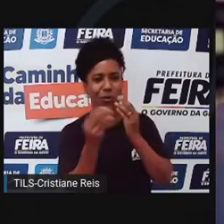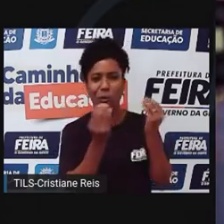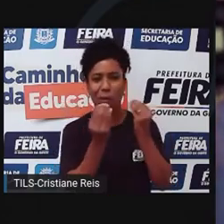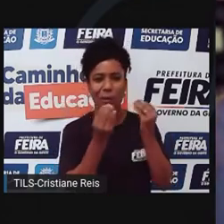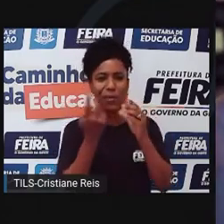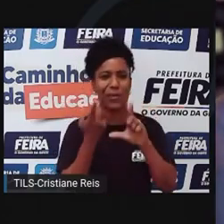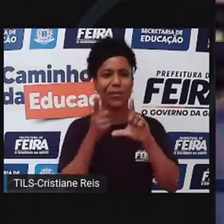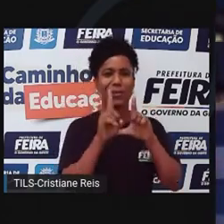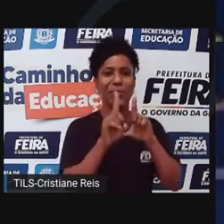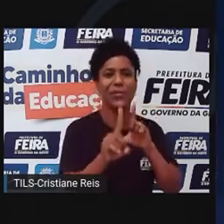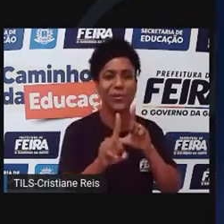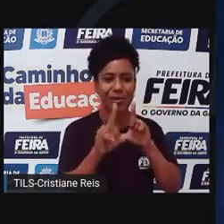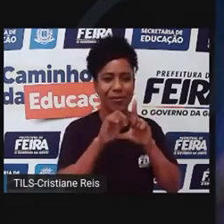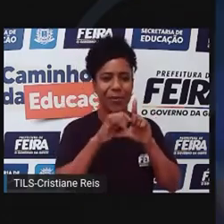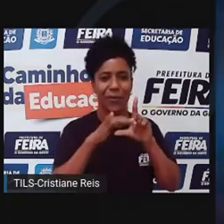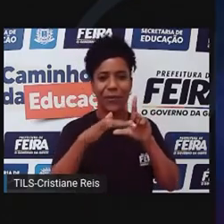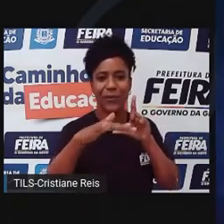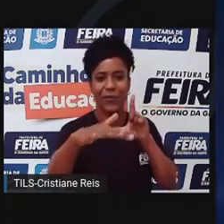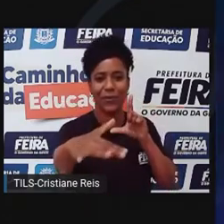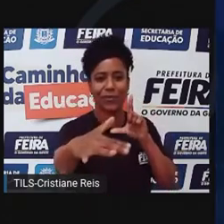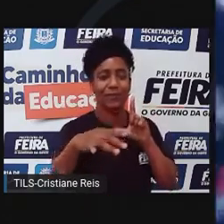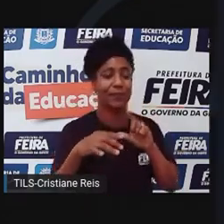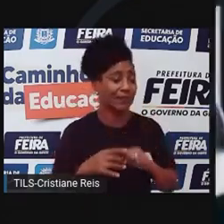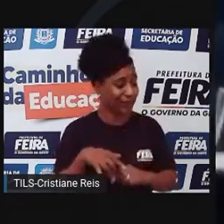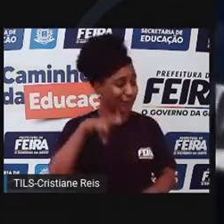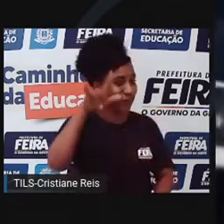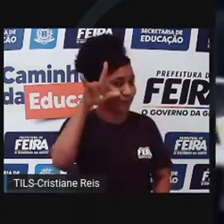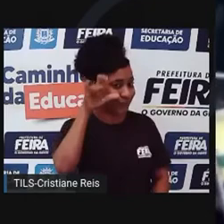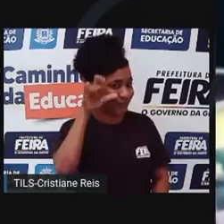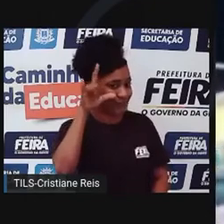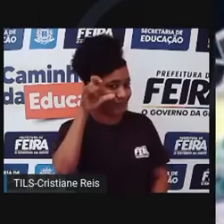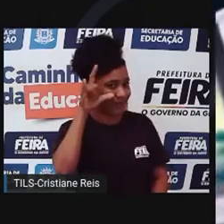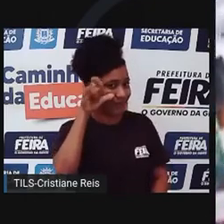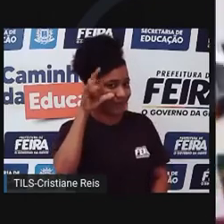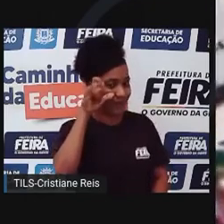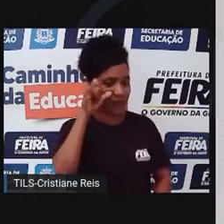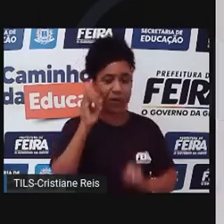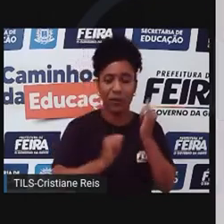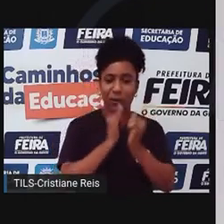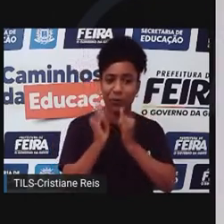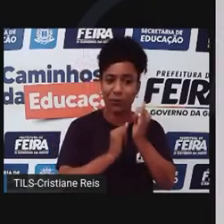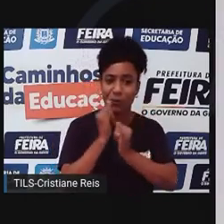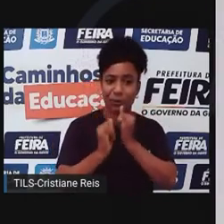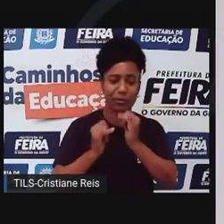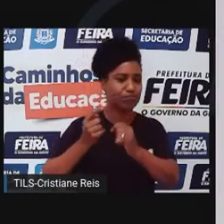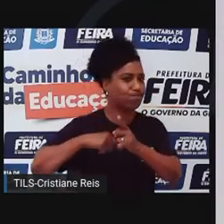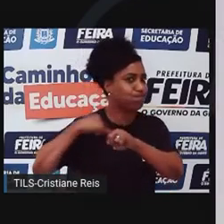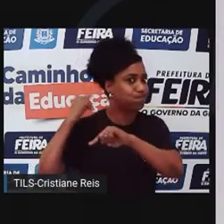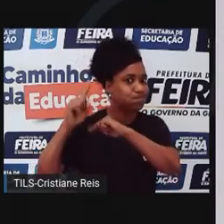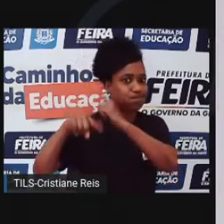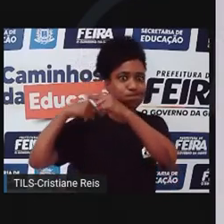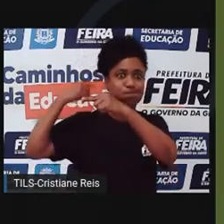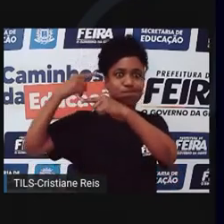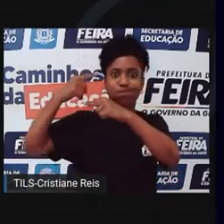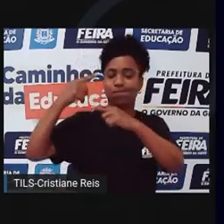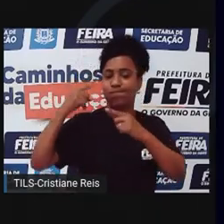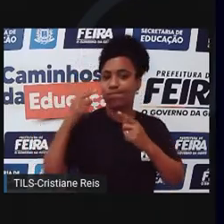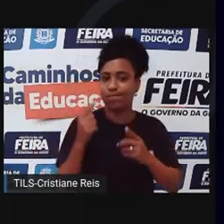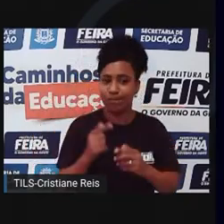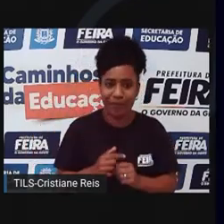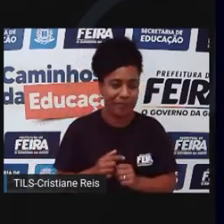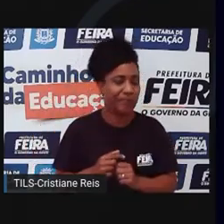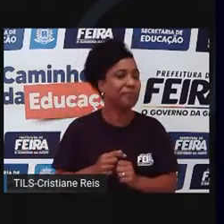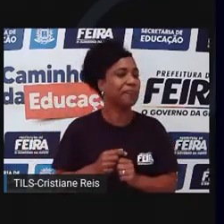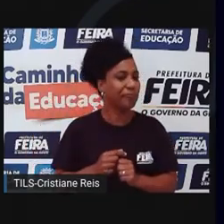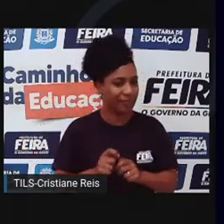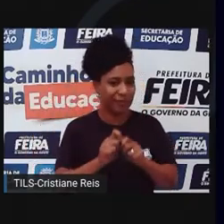E aí, um tempo depois, com a chegada do Instagram, produzir conteúdo para a internet ganhou uma nova cara um novo jeito de ser feito. Apesar